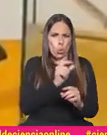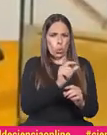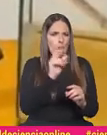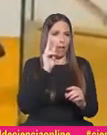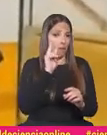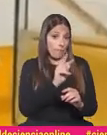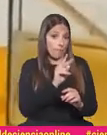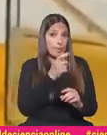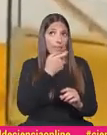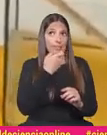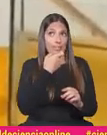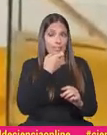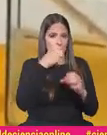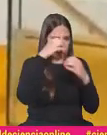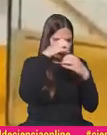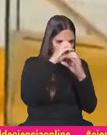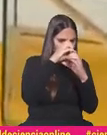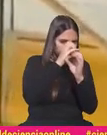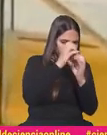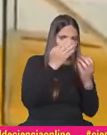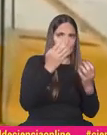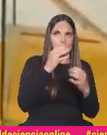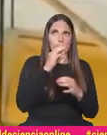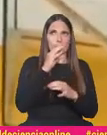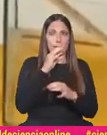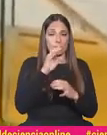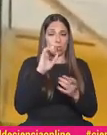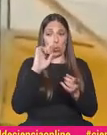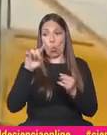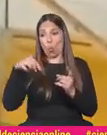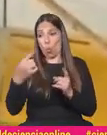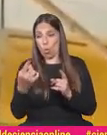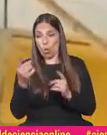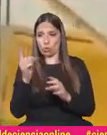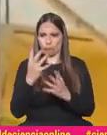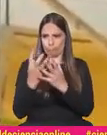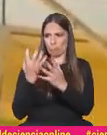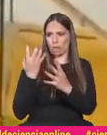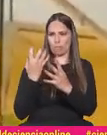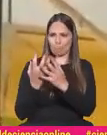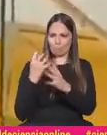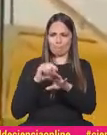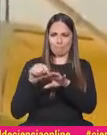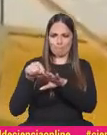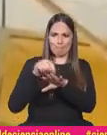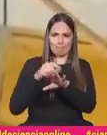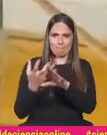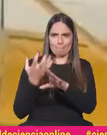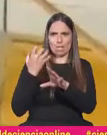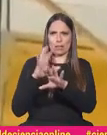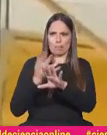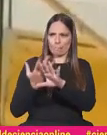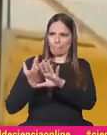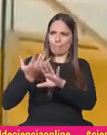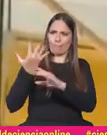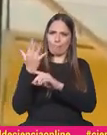conseguem ver com o alceano do microstop. Pelo contrário, os cristais dos marmos são bem visíveis, pelo que os marmos brilham,